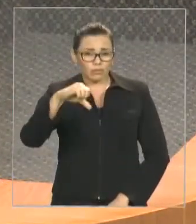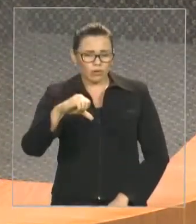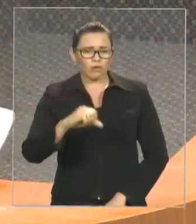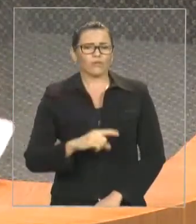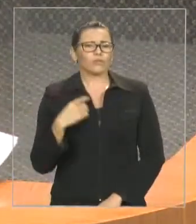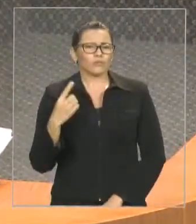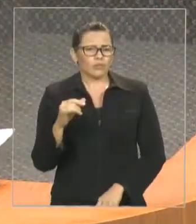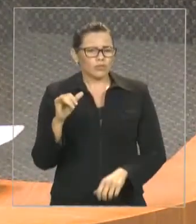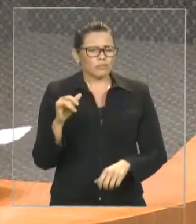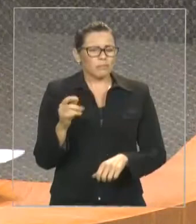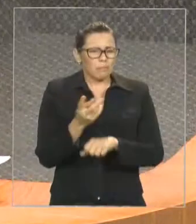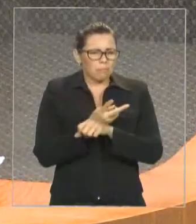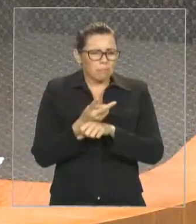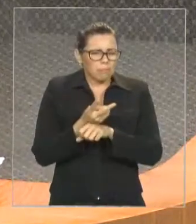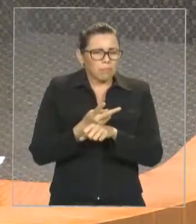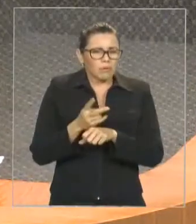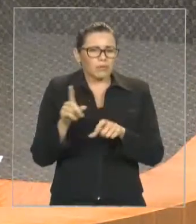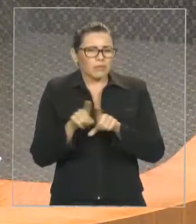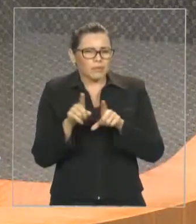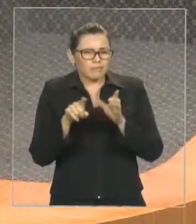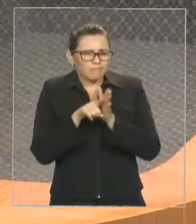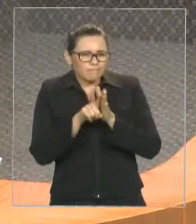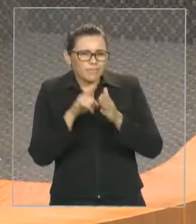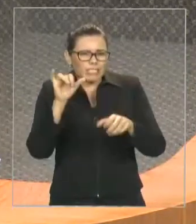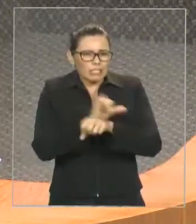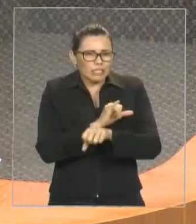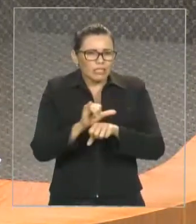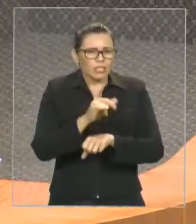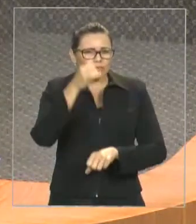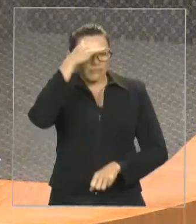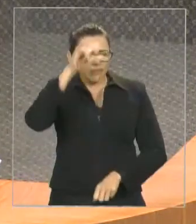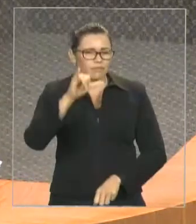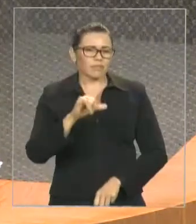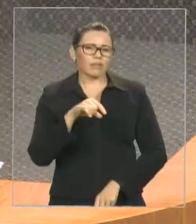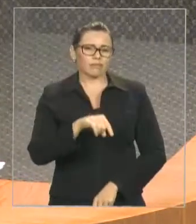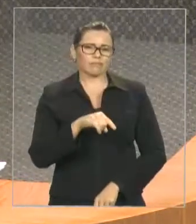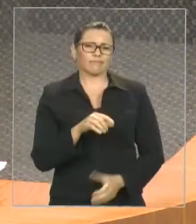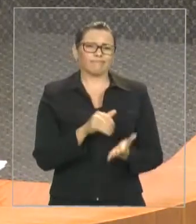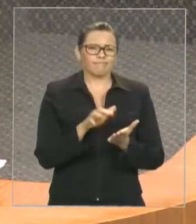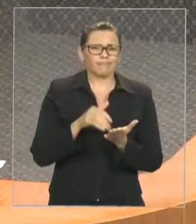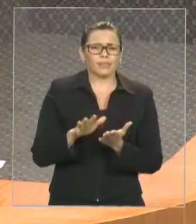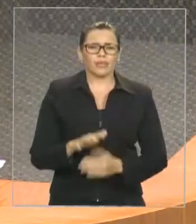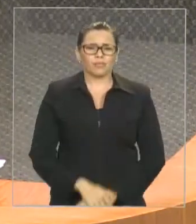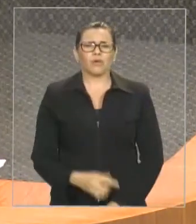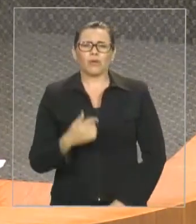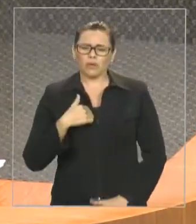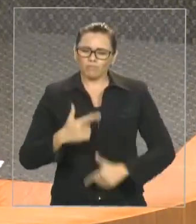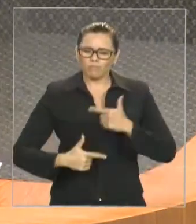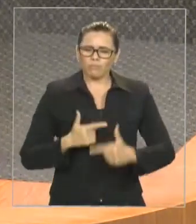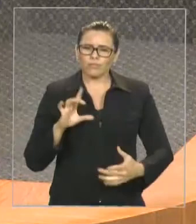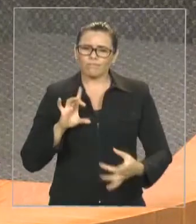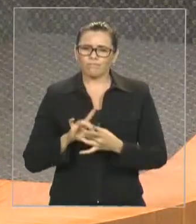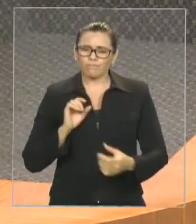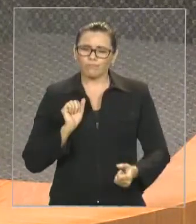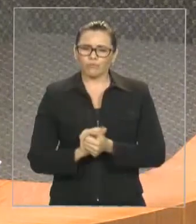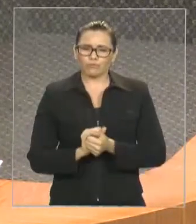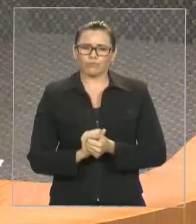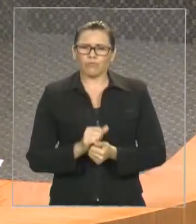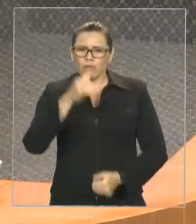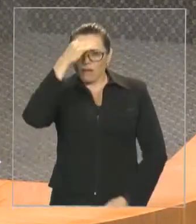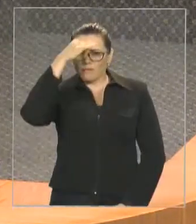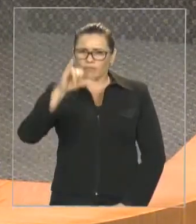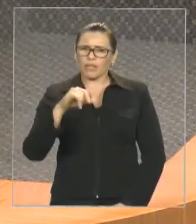soluções juntos. E o povo daquela cidade pode ter certeza que nós vamos estar brigando. Nós não vamos deixar que isso